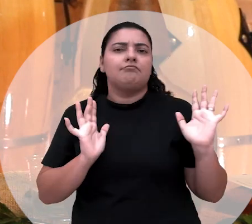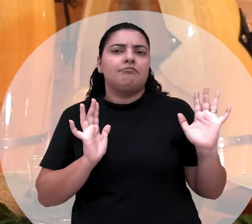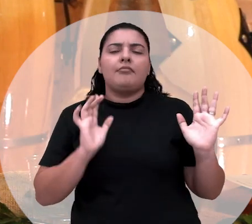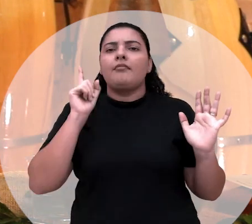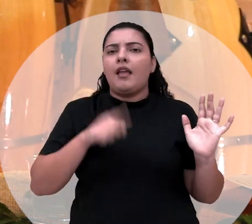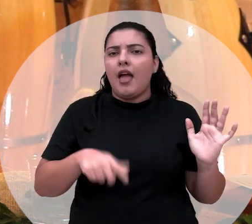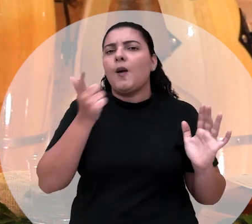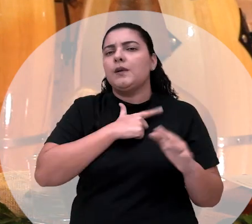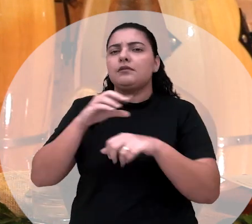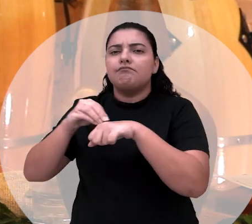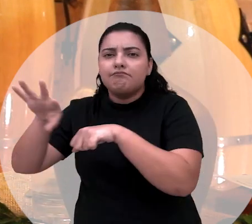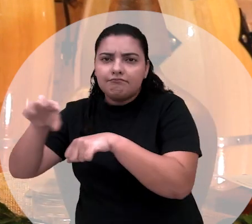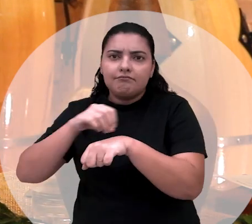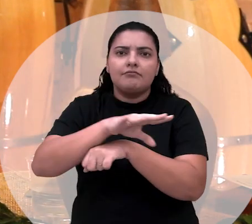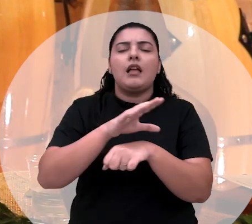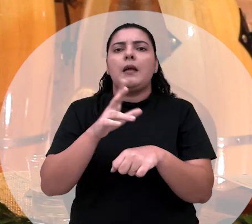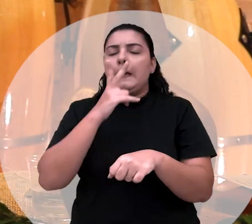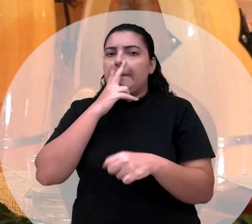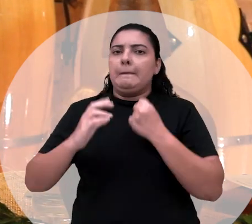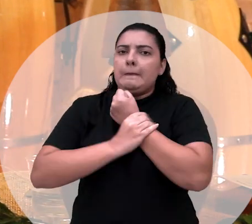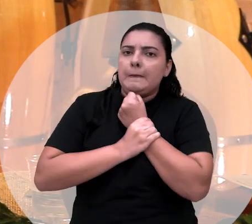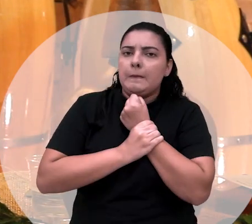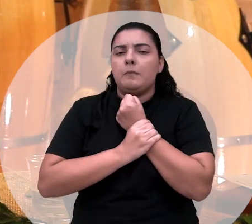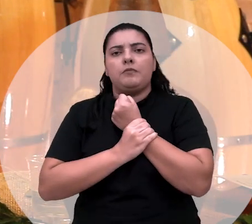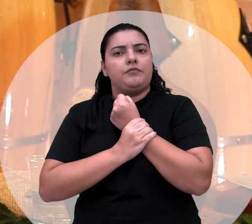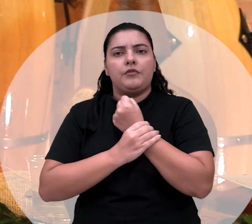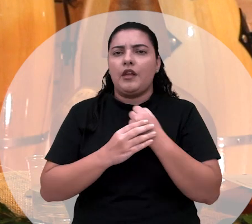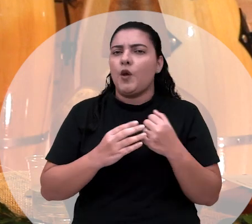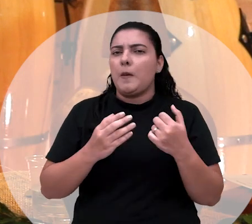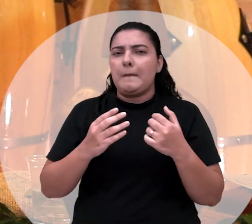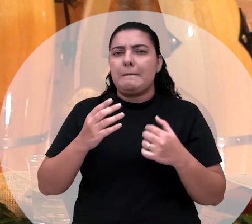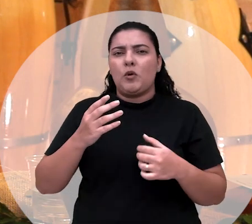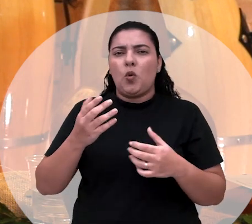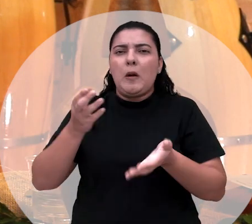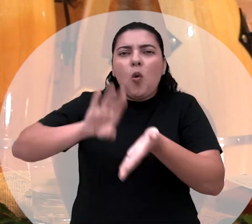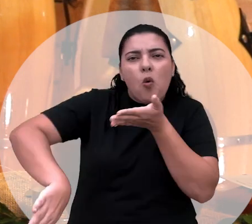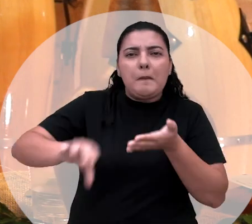Ele continua sendo o guardião que te guarda, te protege de todo o mal.